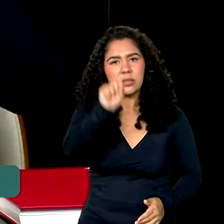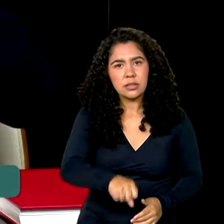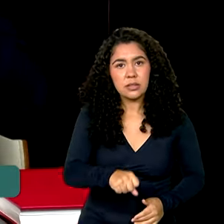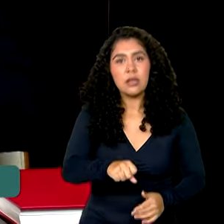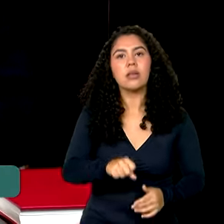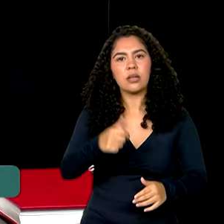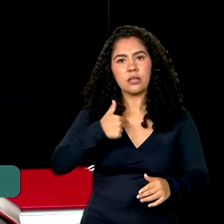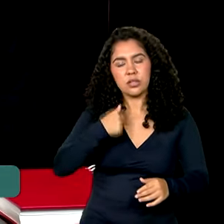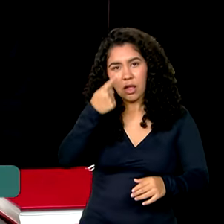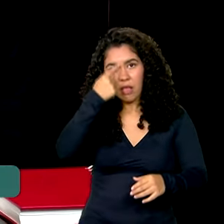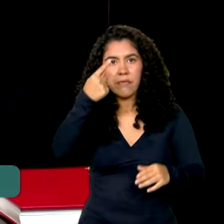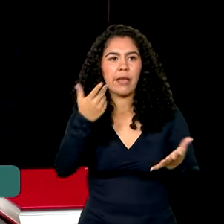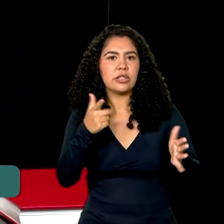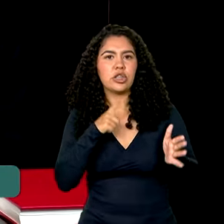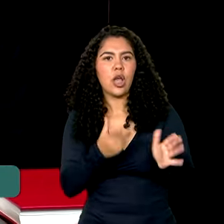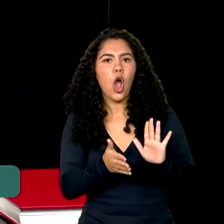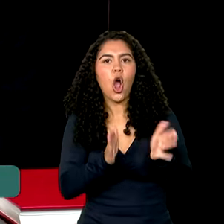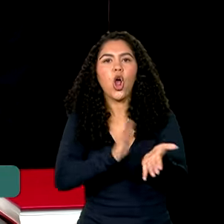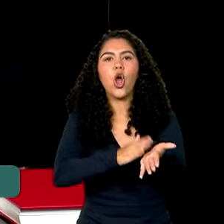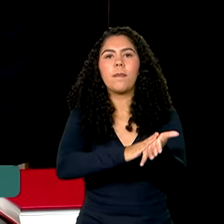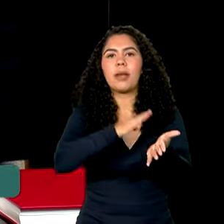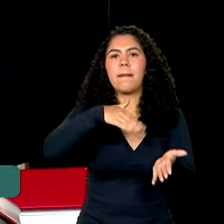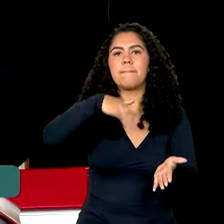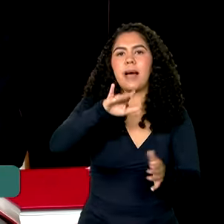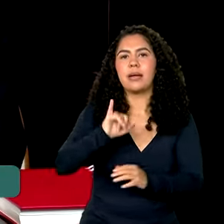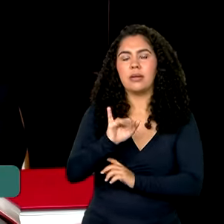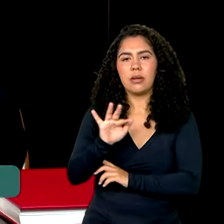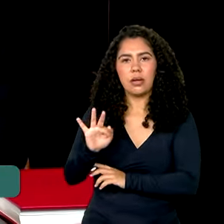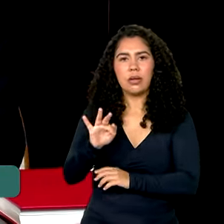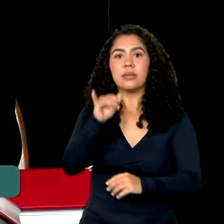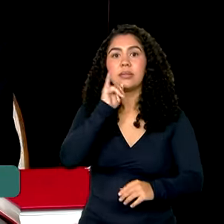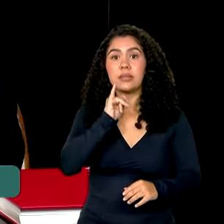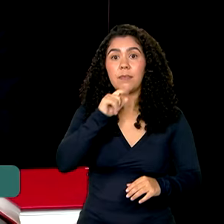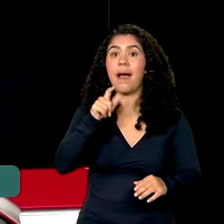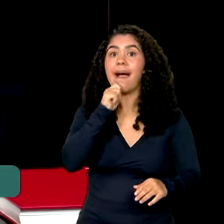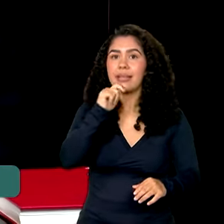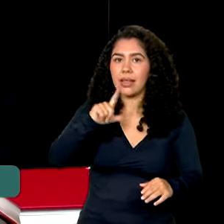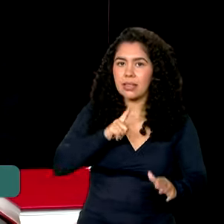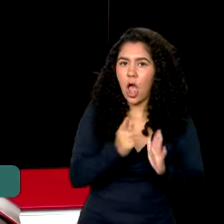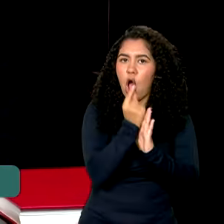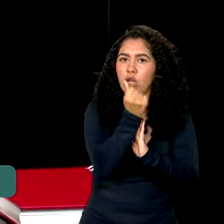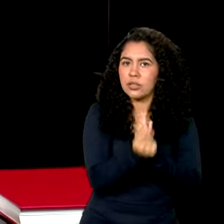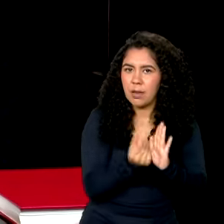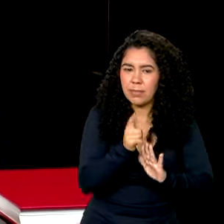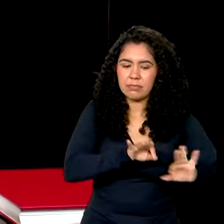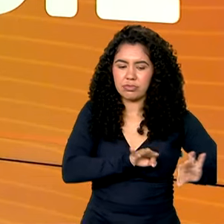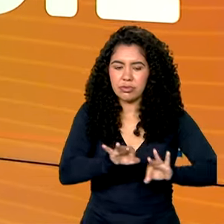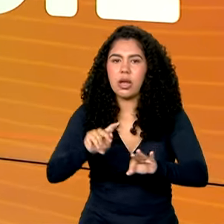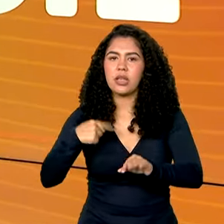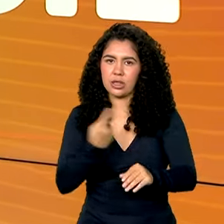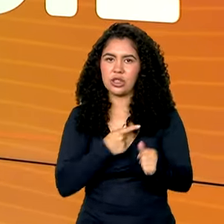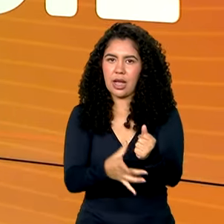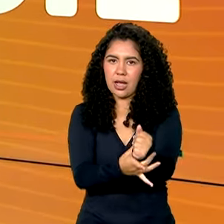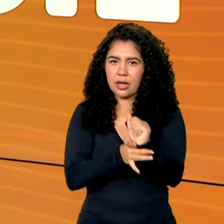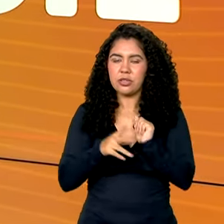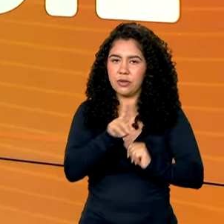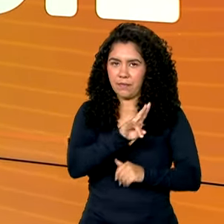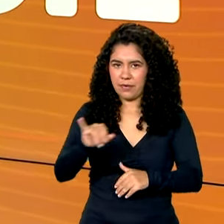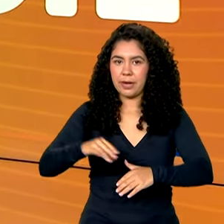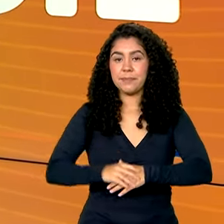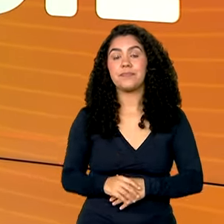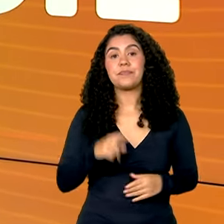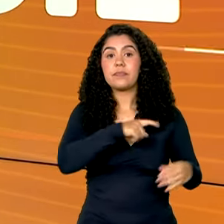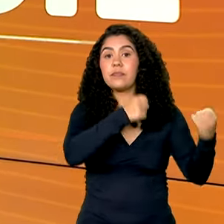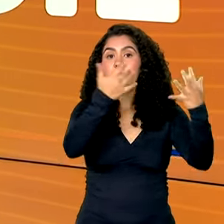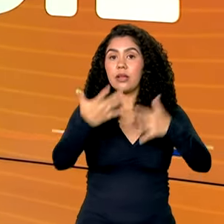até cinco salários mínimos. Eu ainda tenho três orçamentos para fazer e nós vamos garantir isso. Ainda falando